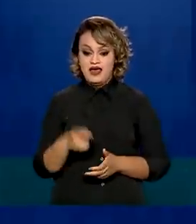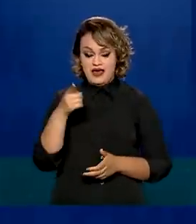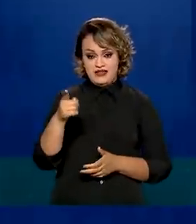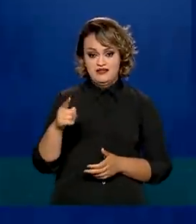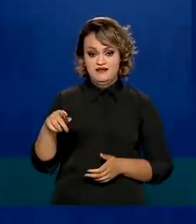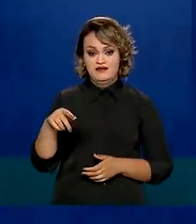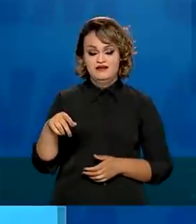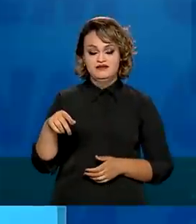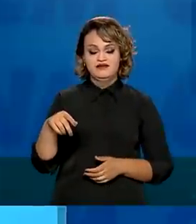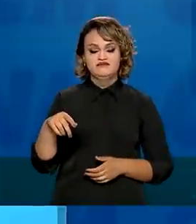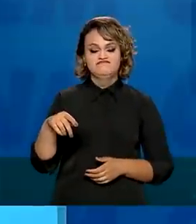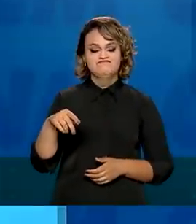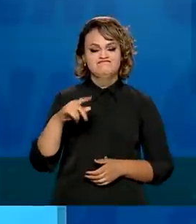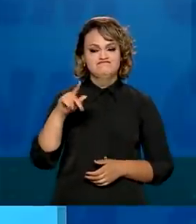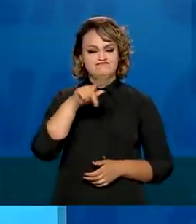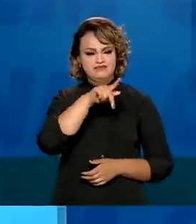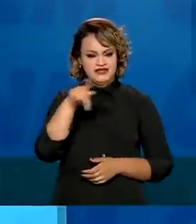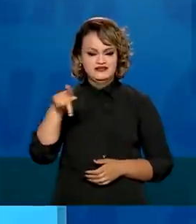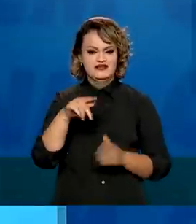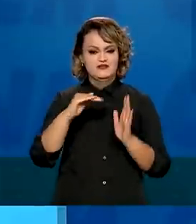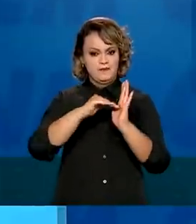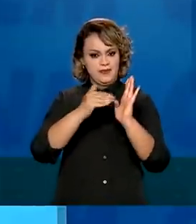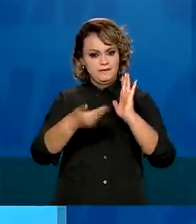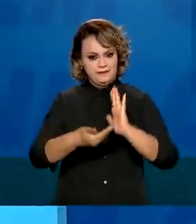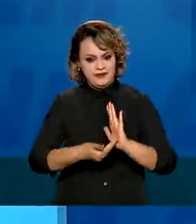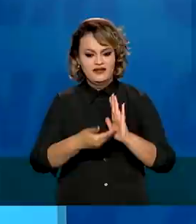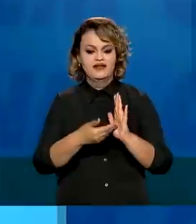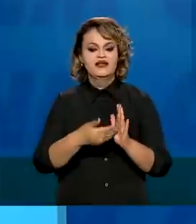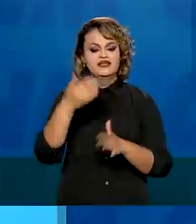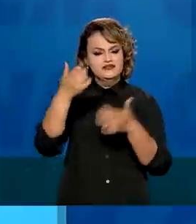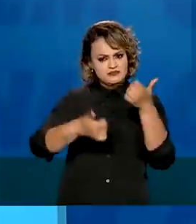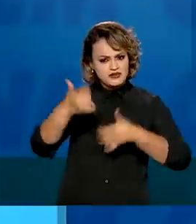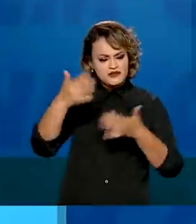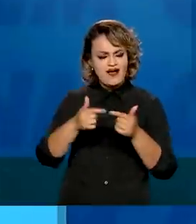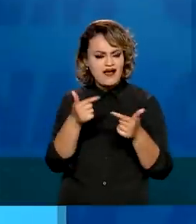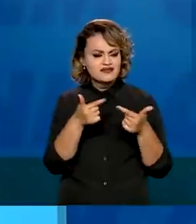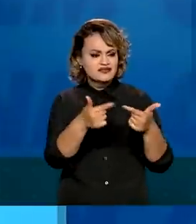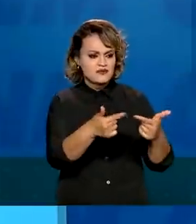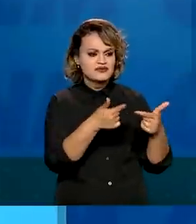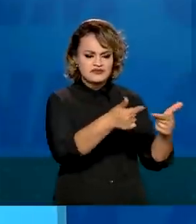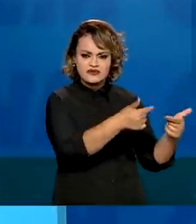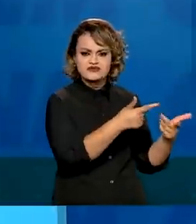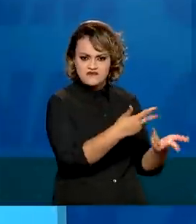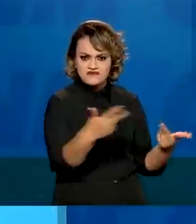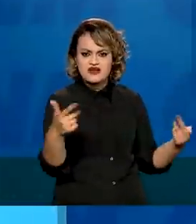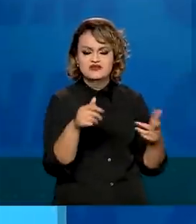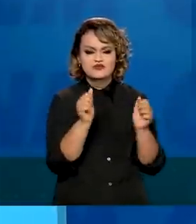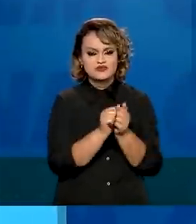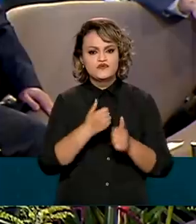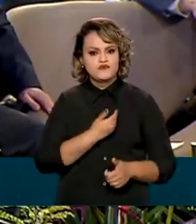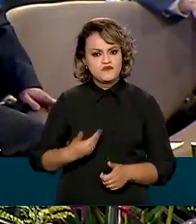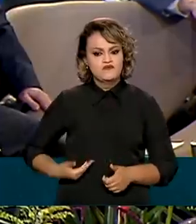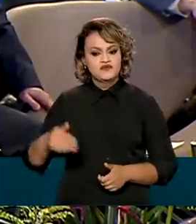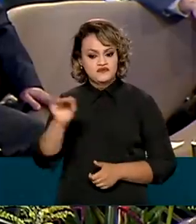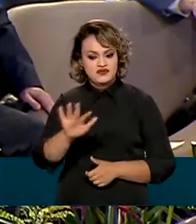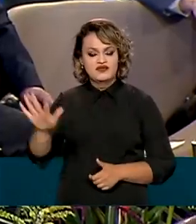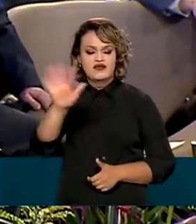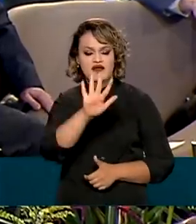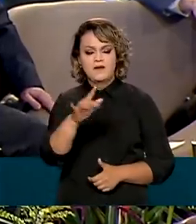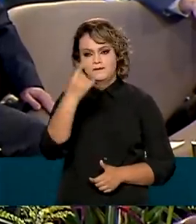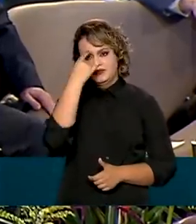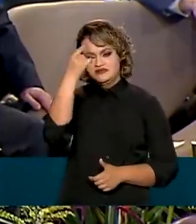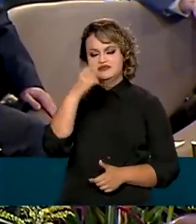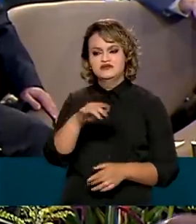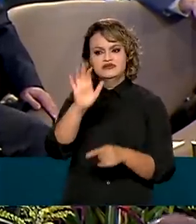Congresso Nacional e da Câmara dos Deputados destacaram as inúmeras ações alinhadas com o governo federal em prol de